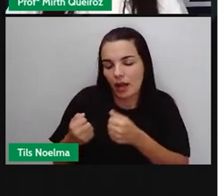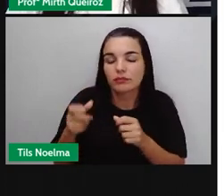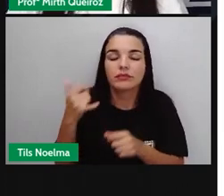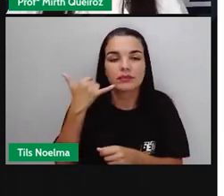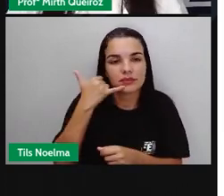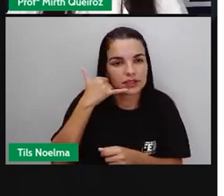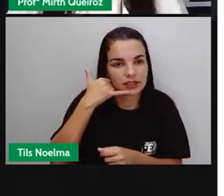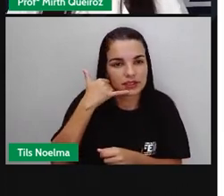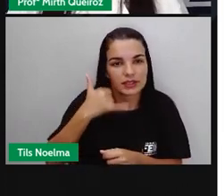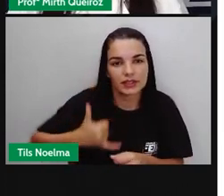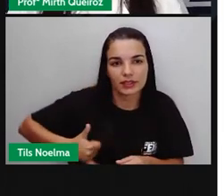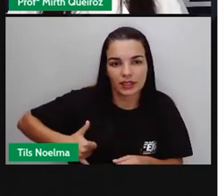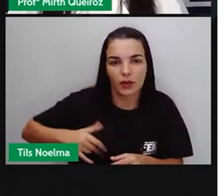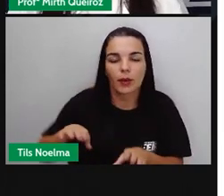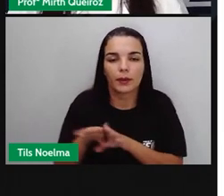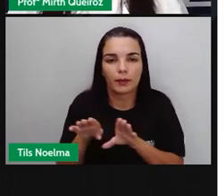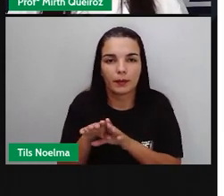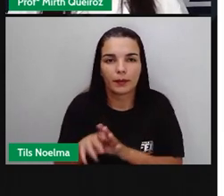celulares também.